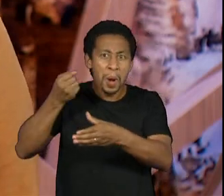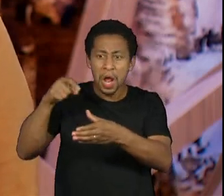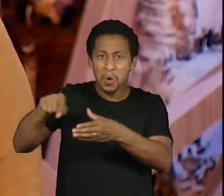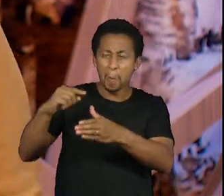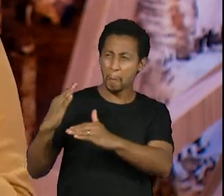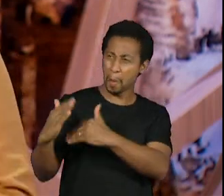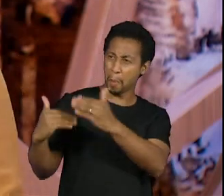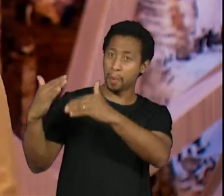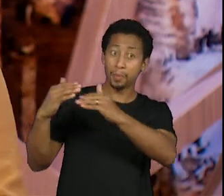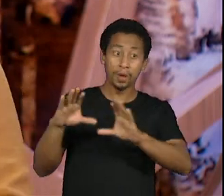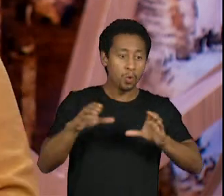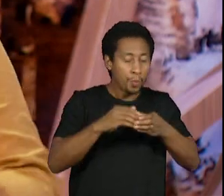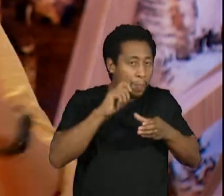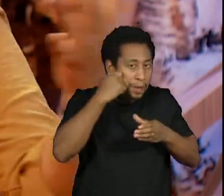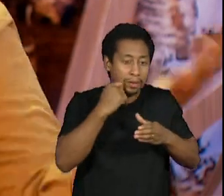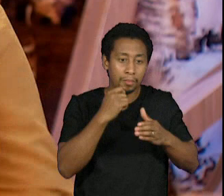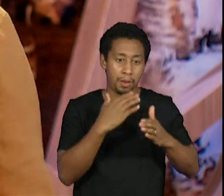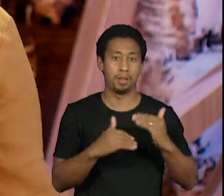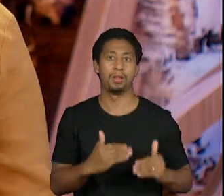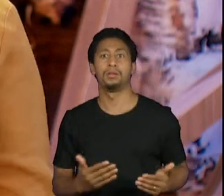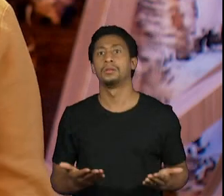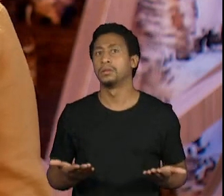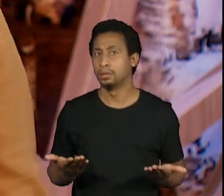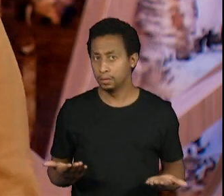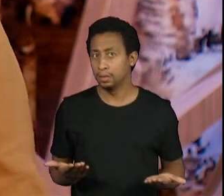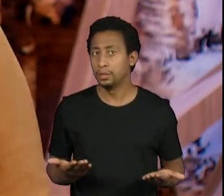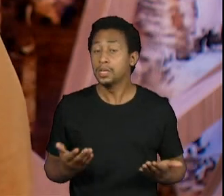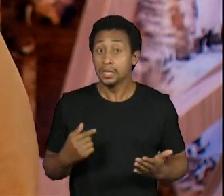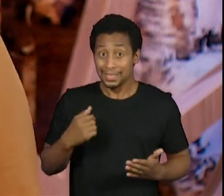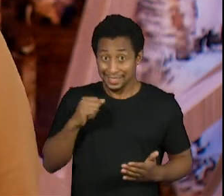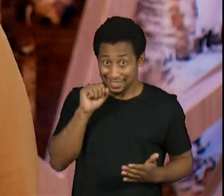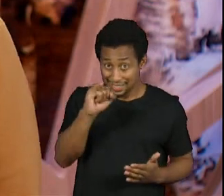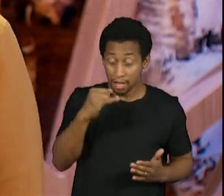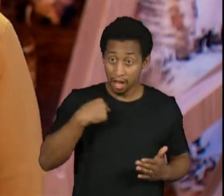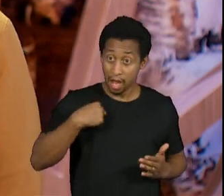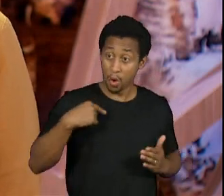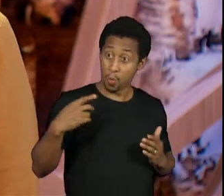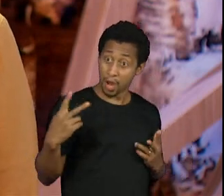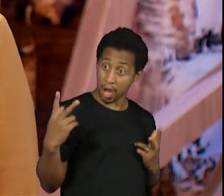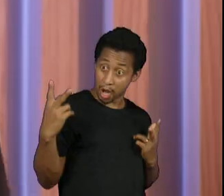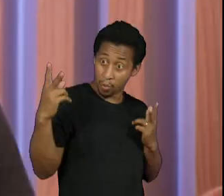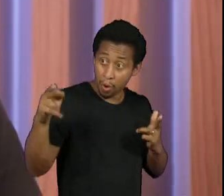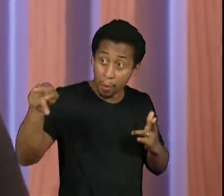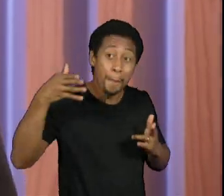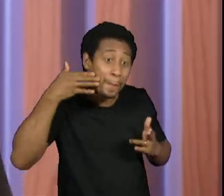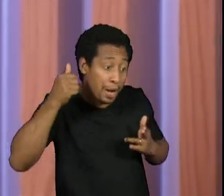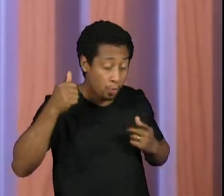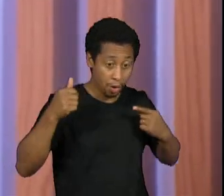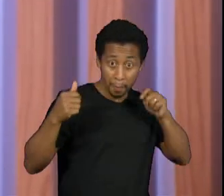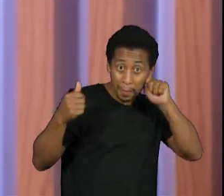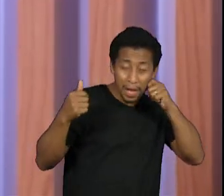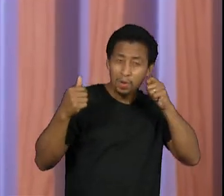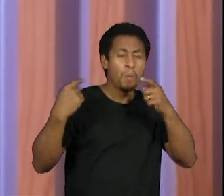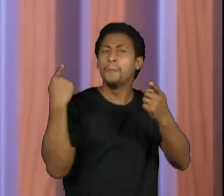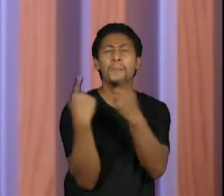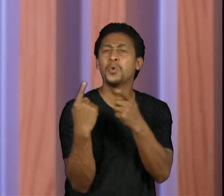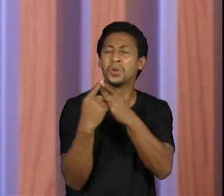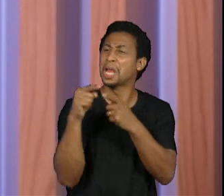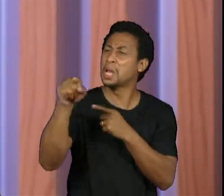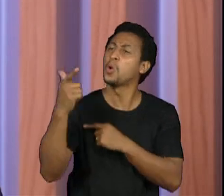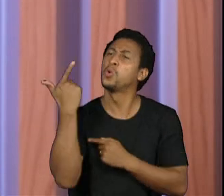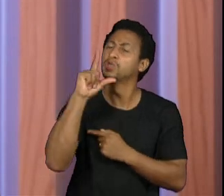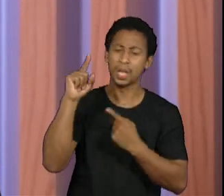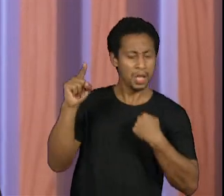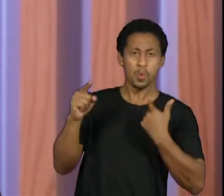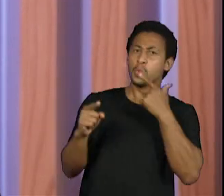Que se eu sou igual a um homem branco, por que eu não estou chegando lá, né? Isso que você falou é fantástico, porque o mito